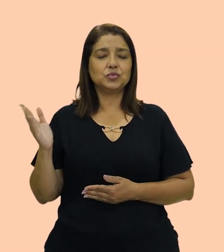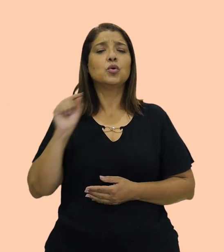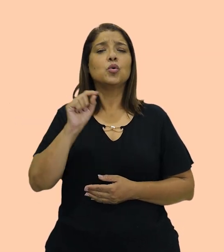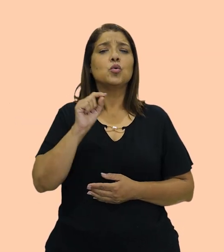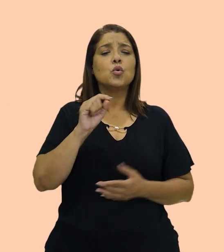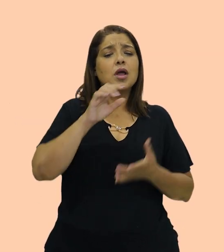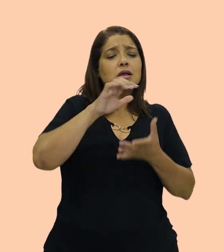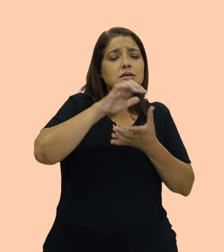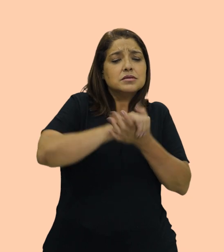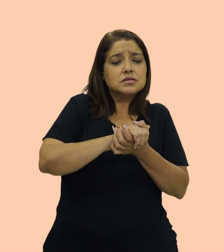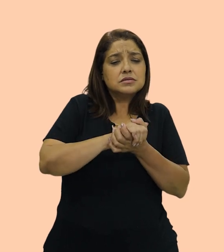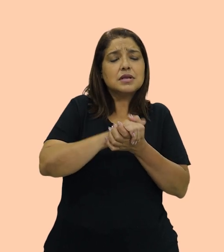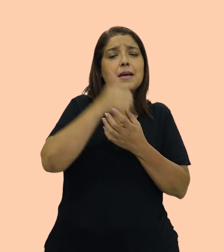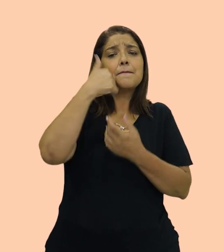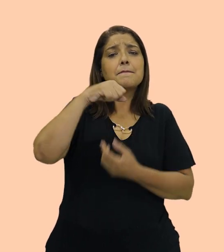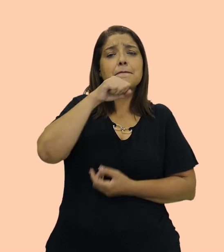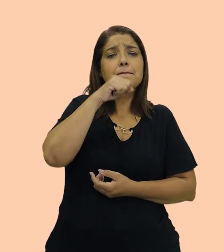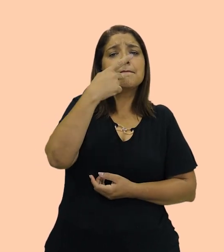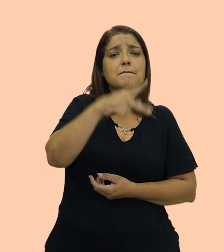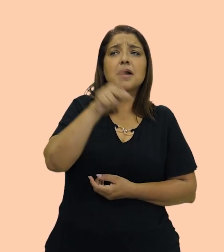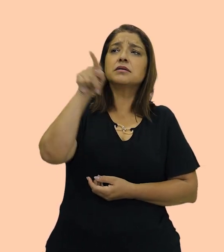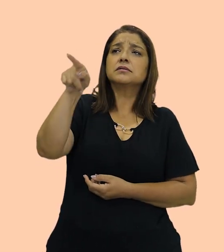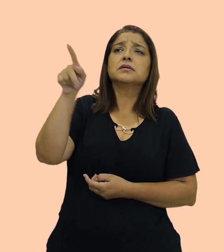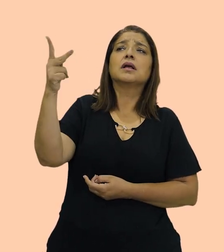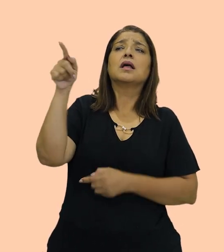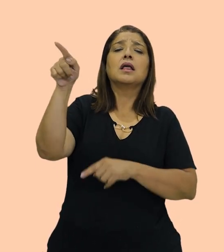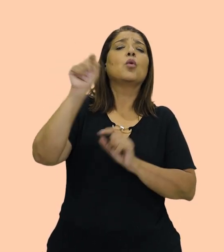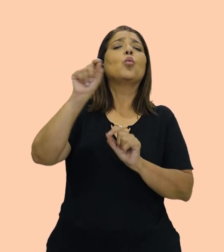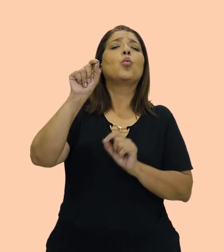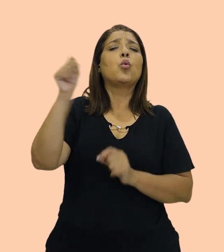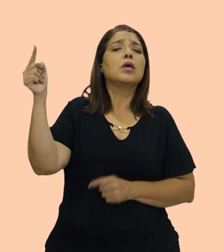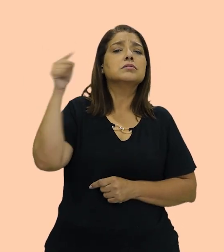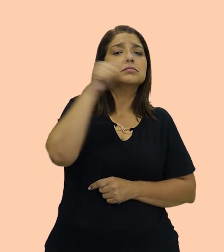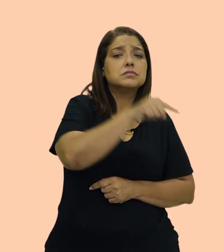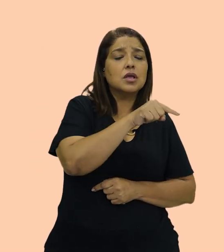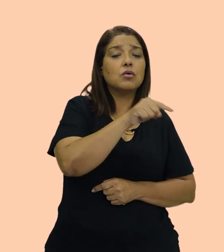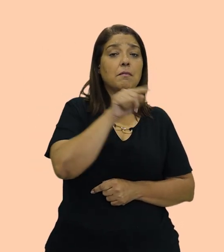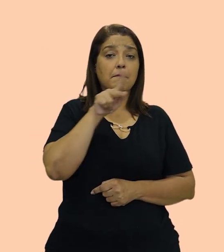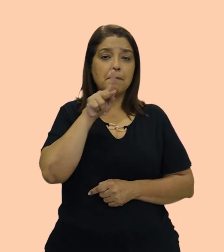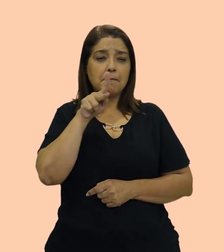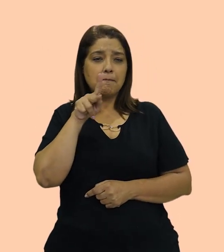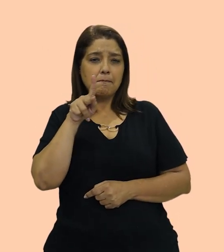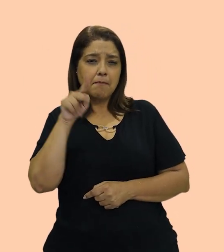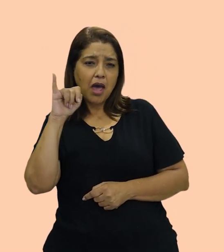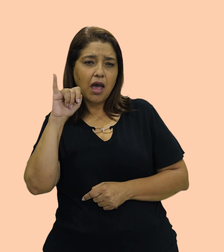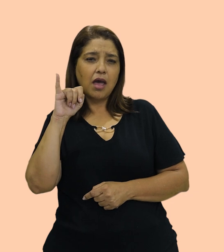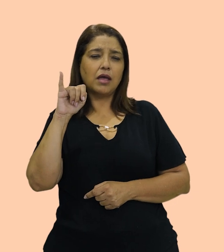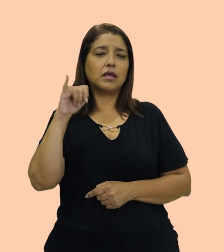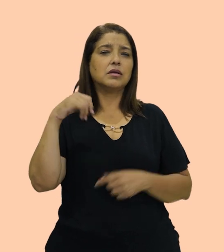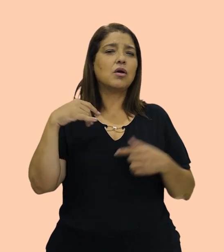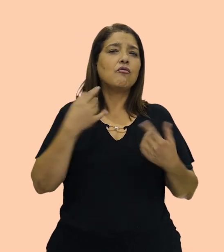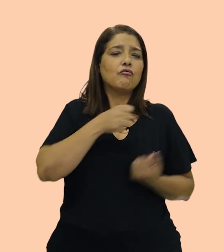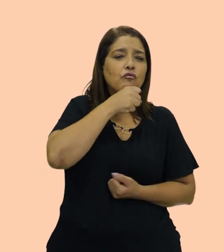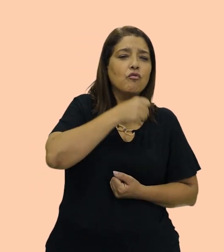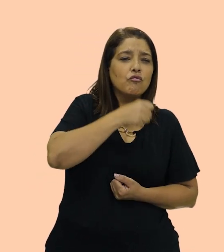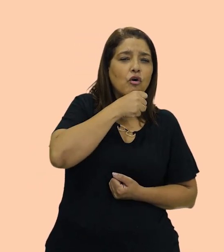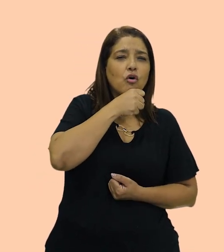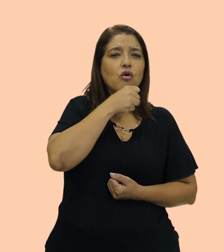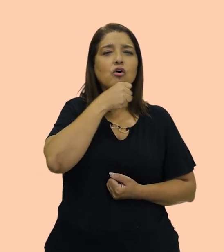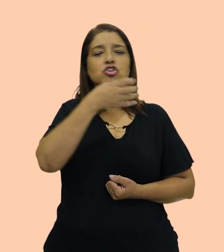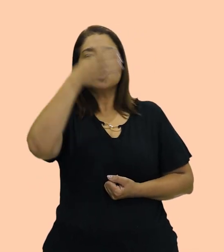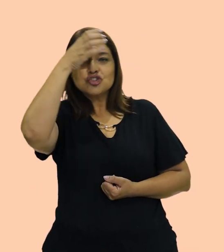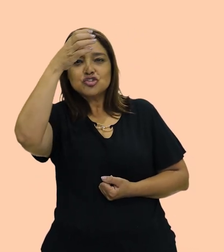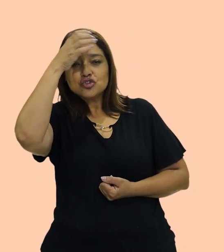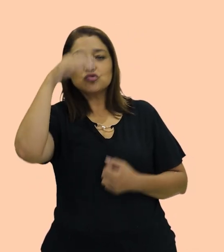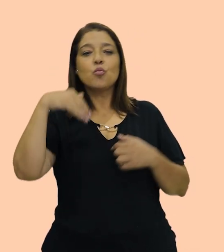Então, o esposo da sua mãe, o ele é seu? Ele é seu dad, grandfather, or uncle. Vamos lá?